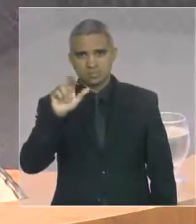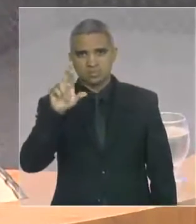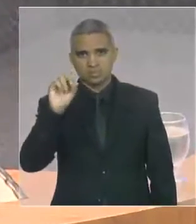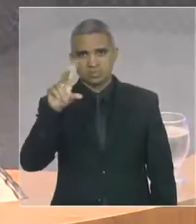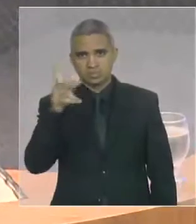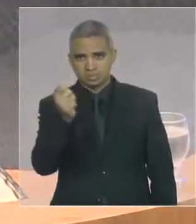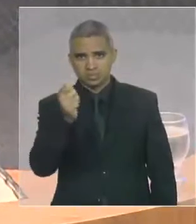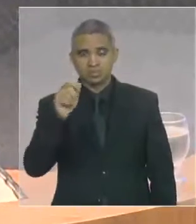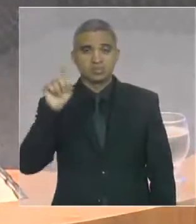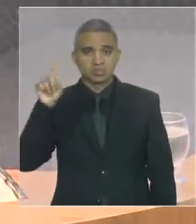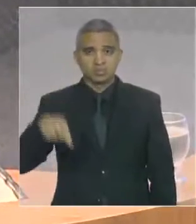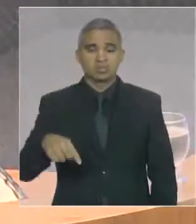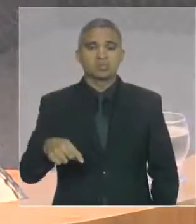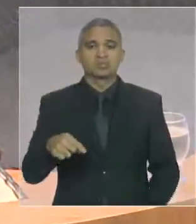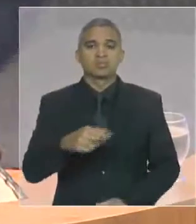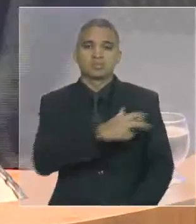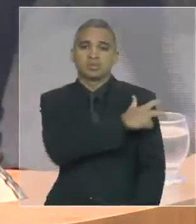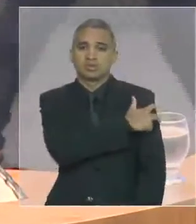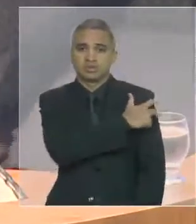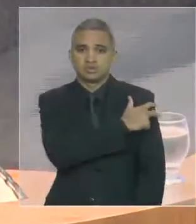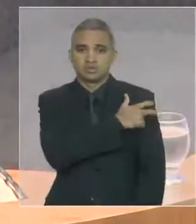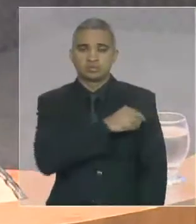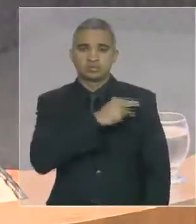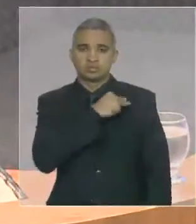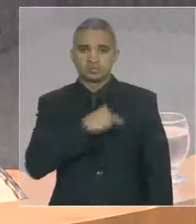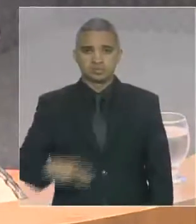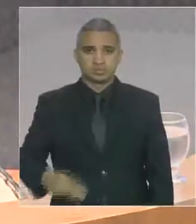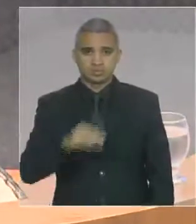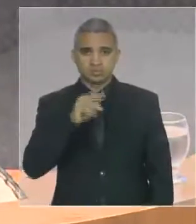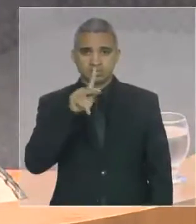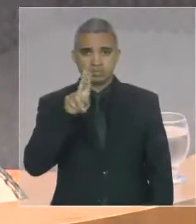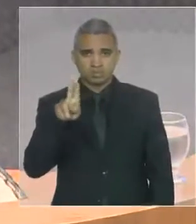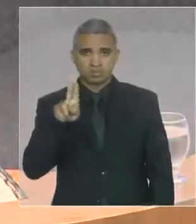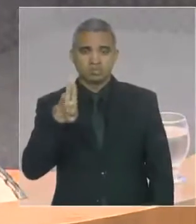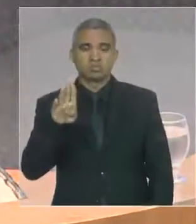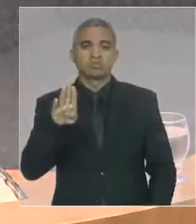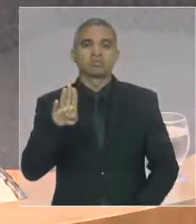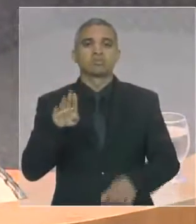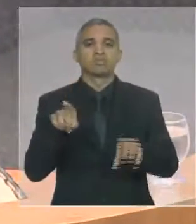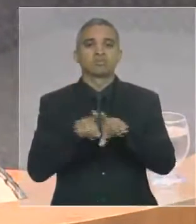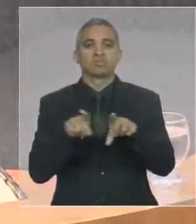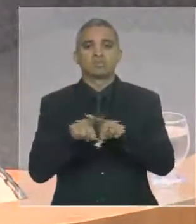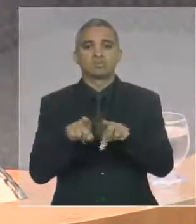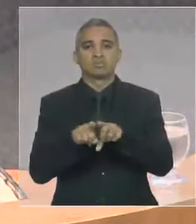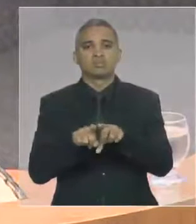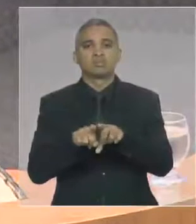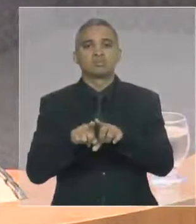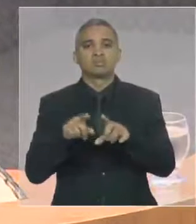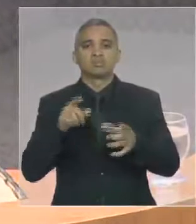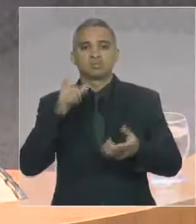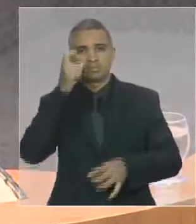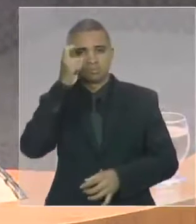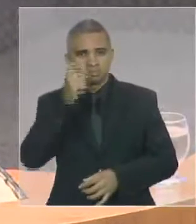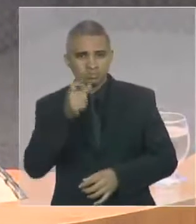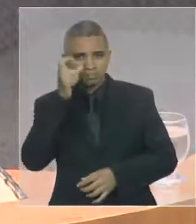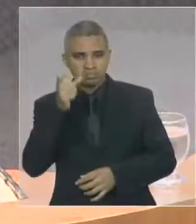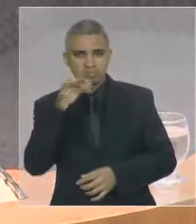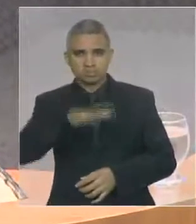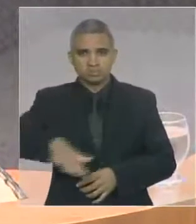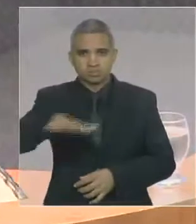Ministério Público do nosso Estado, guardião da democracia, da ordem constitucional, dos interesses coletivos difusos,